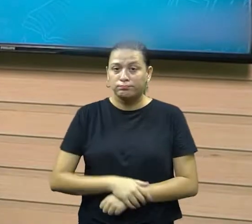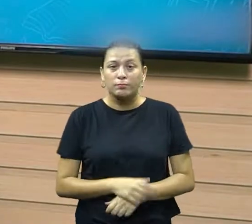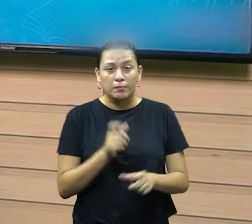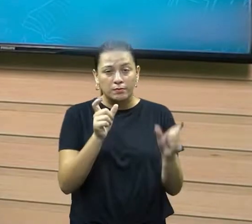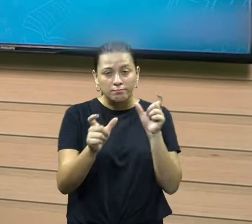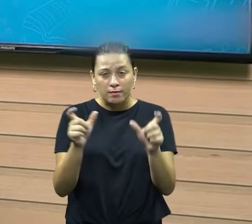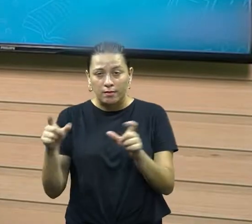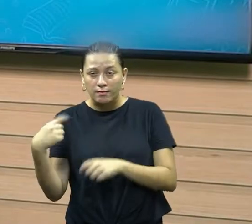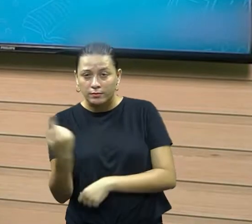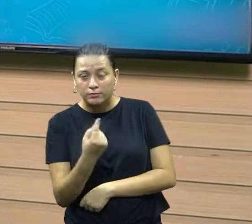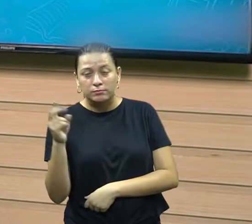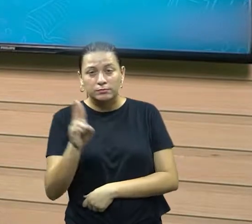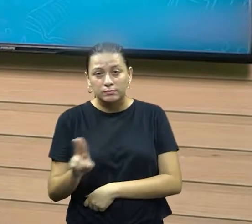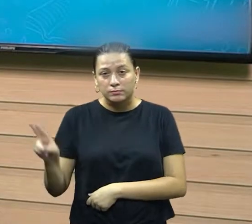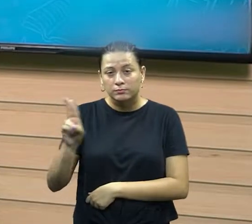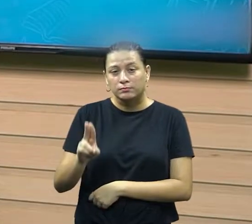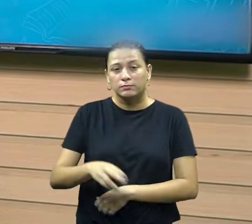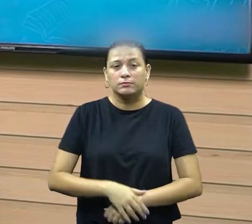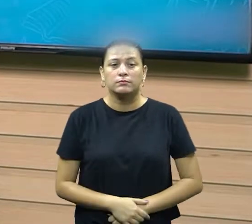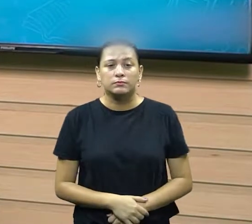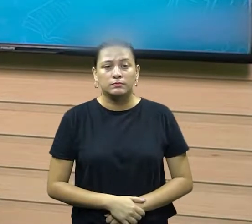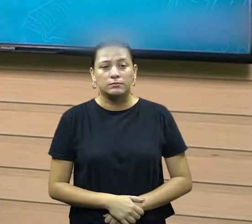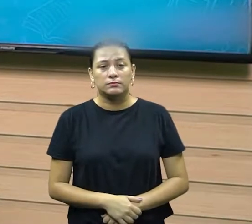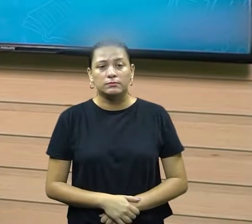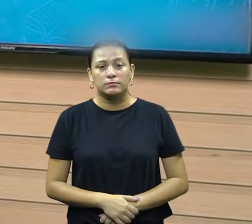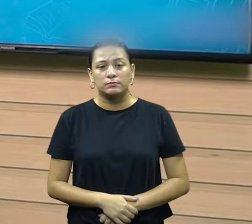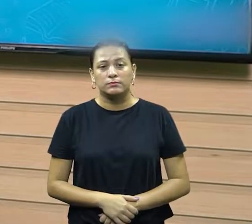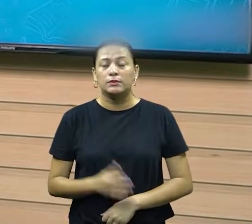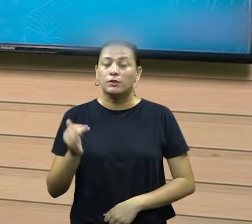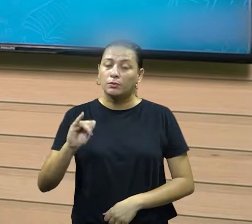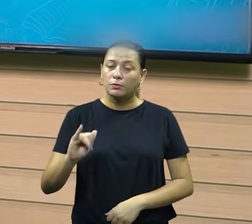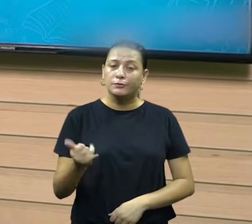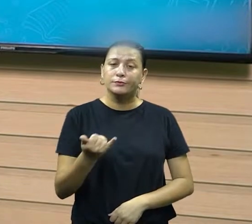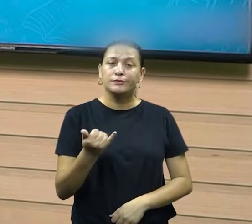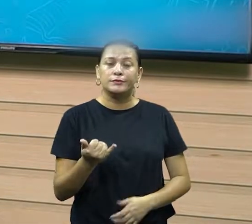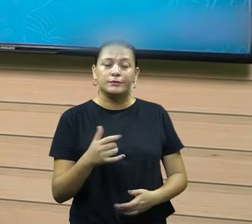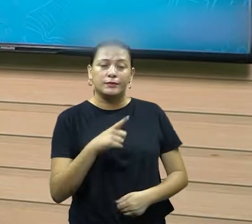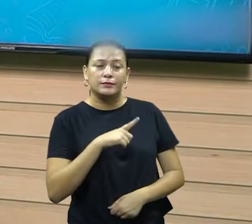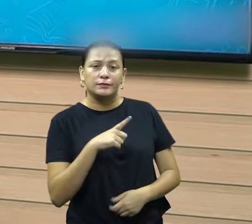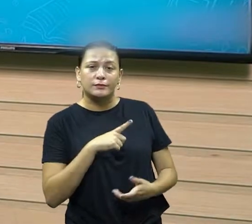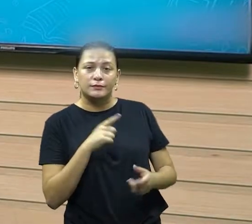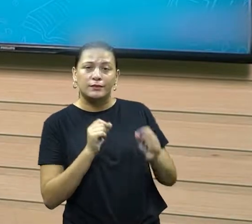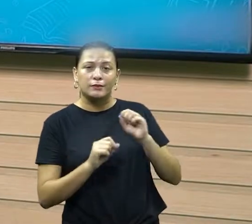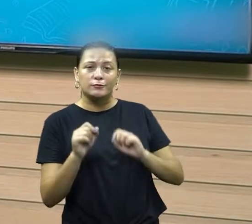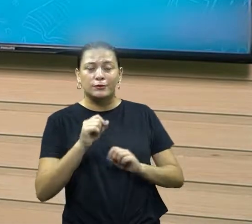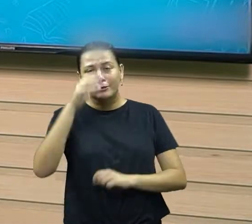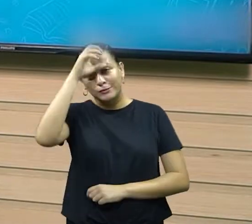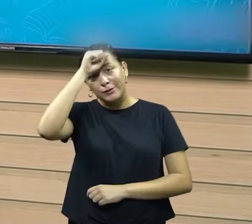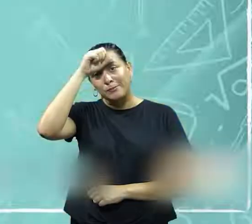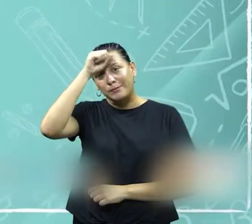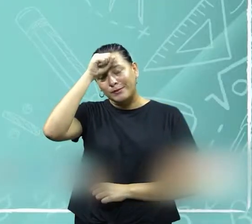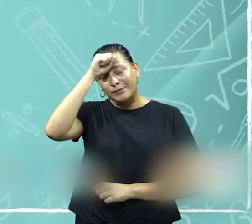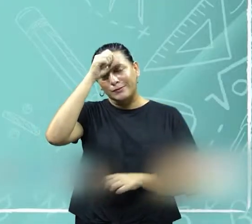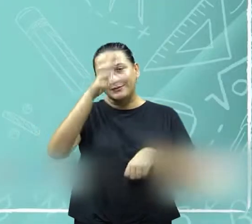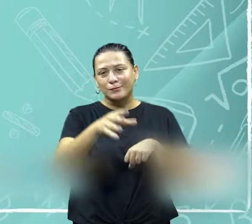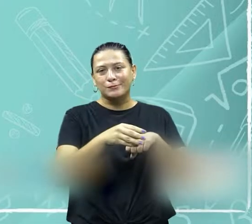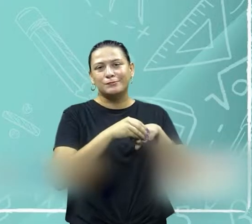utilizando aqui e é para essa oportunidade que nós vamos ter de estar aprendendo mais esse conhecimento. Bem,